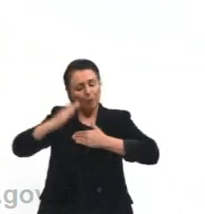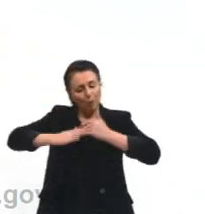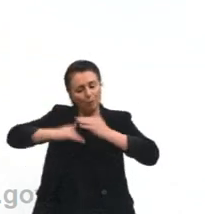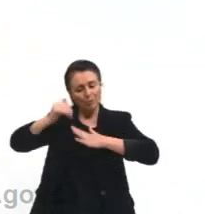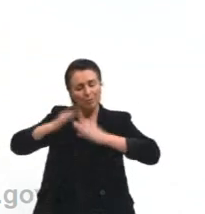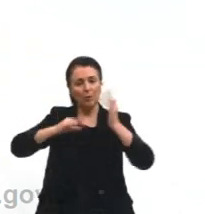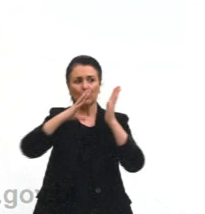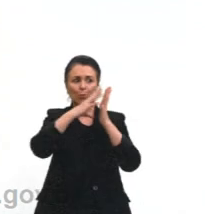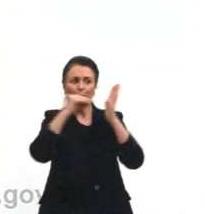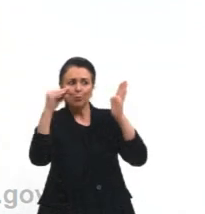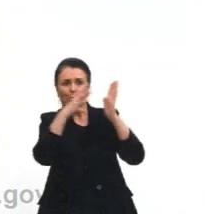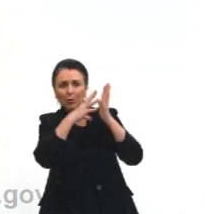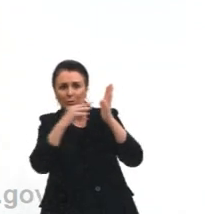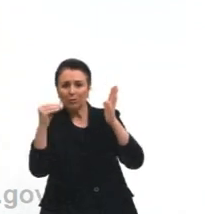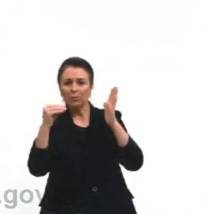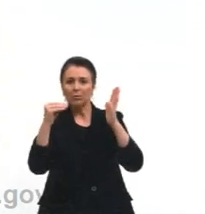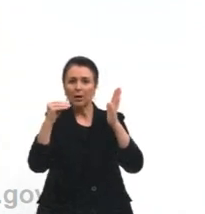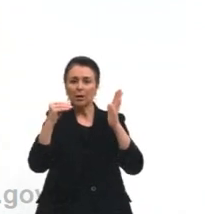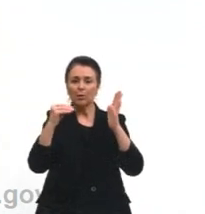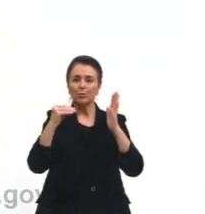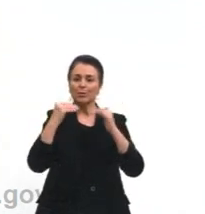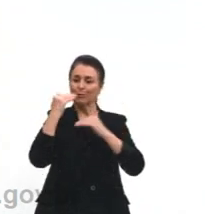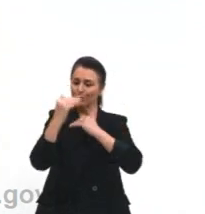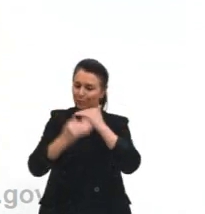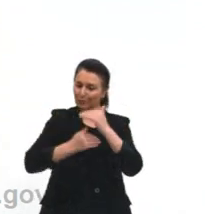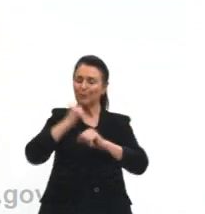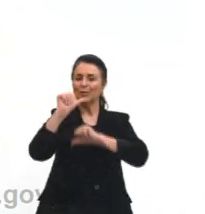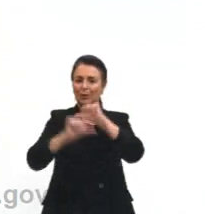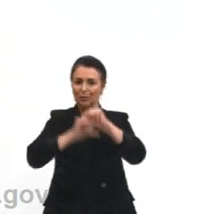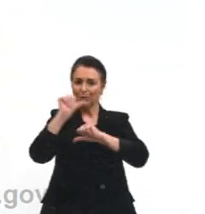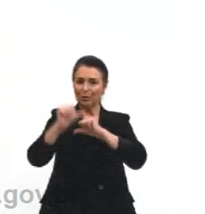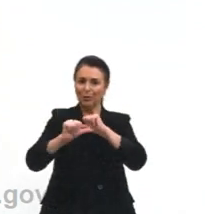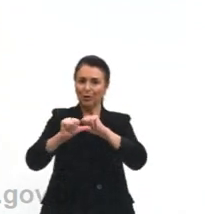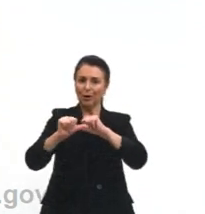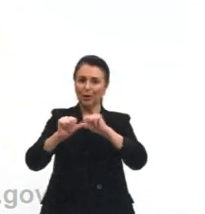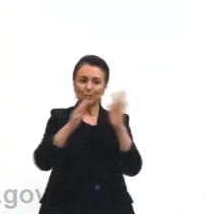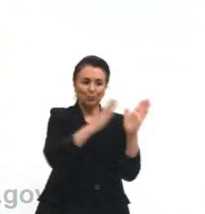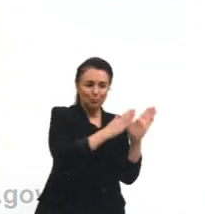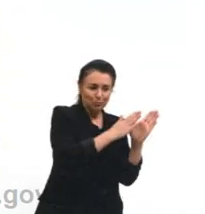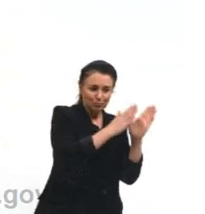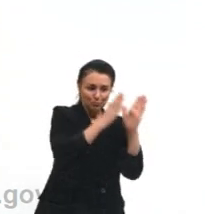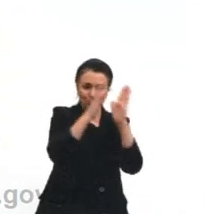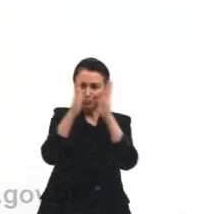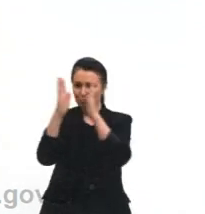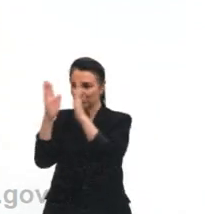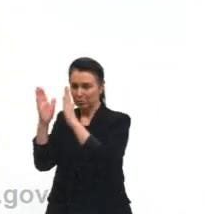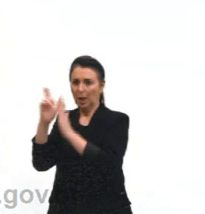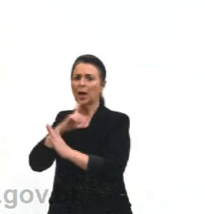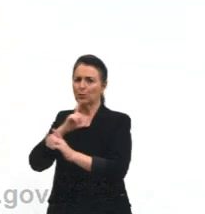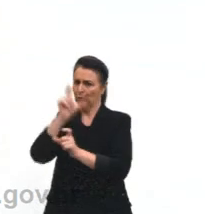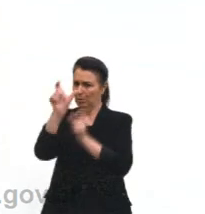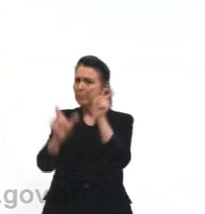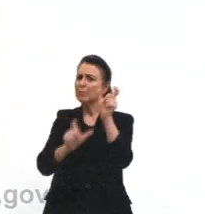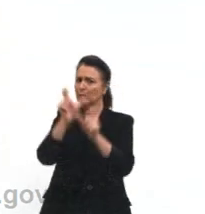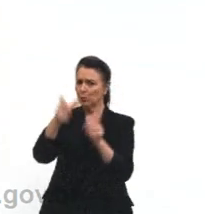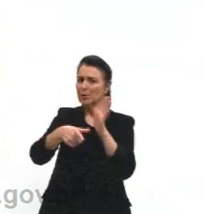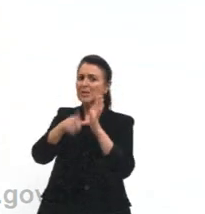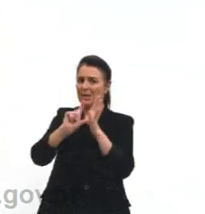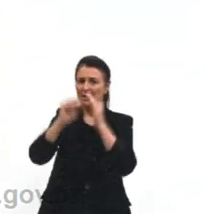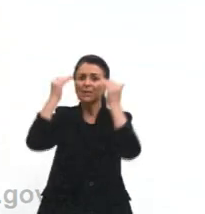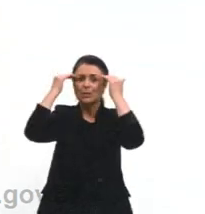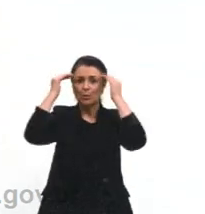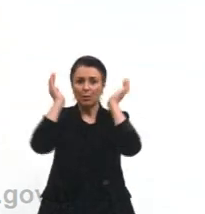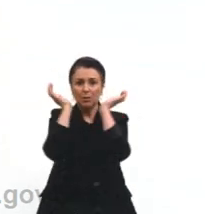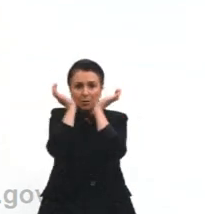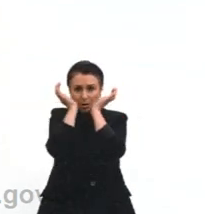que vão sucedendo um ao outro. Então, é claro que existiram pessoas aqui antes de Copérnico.